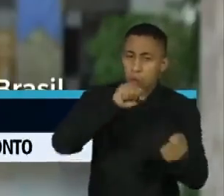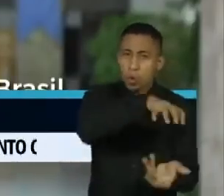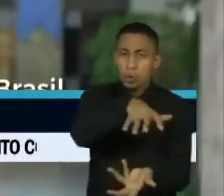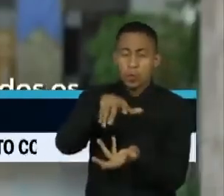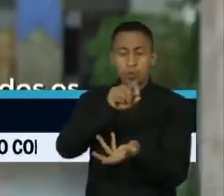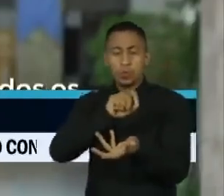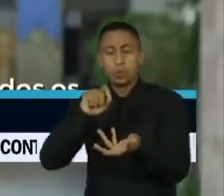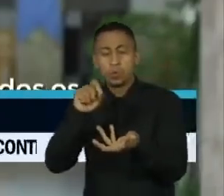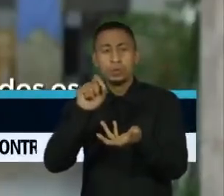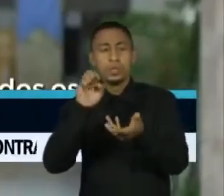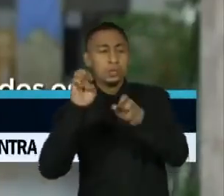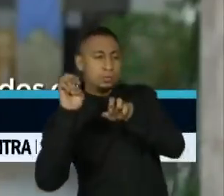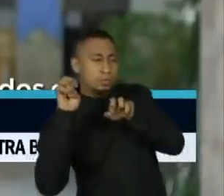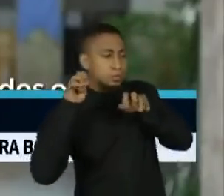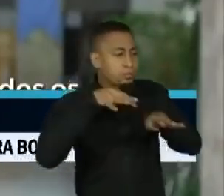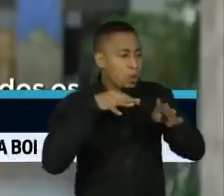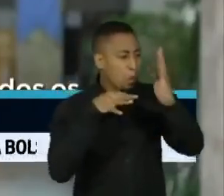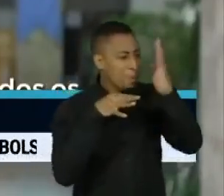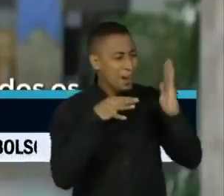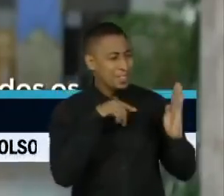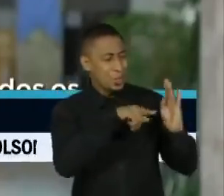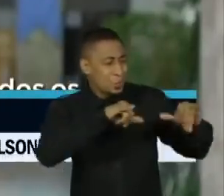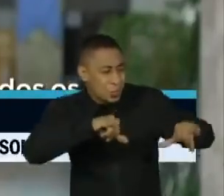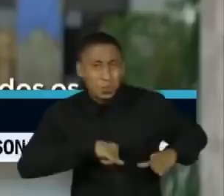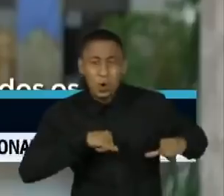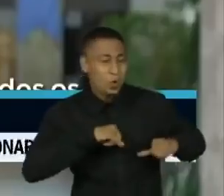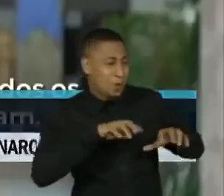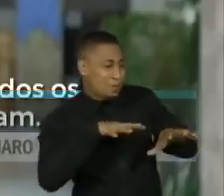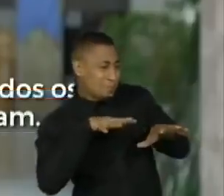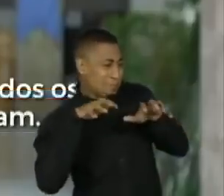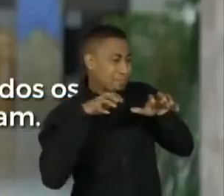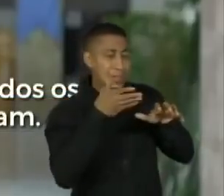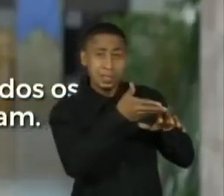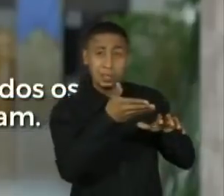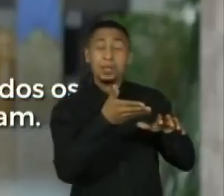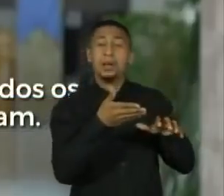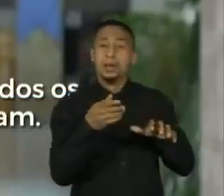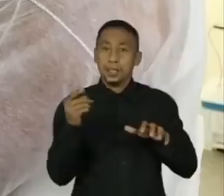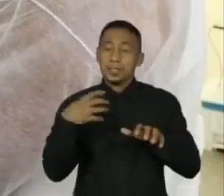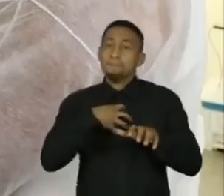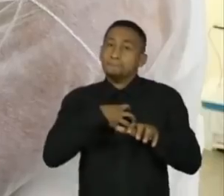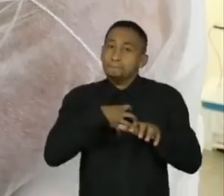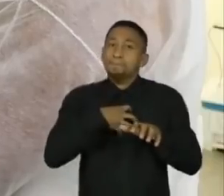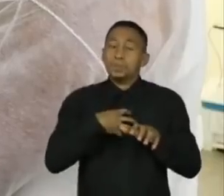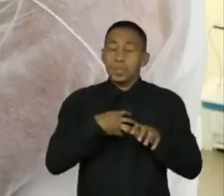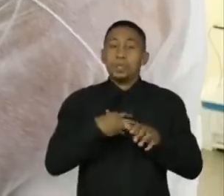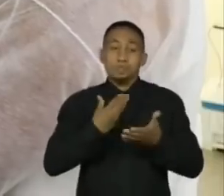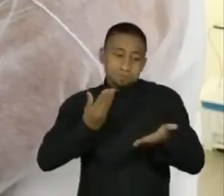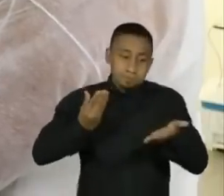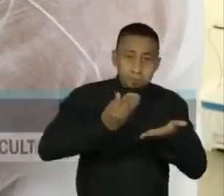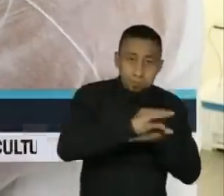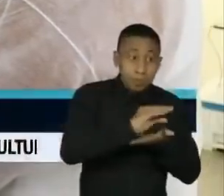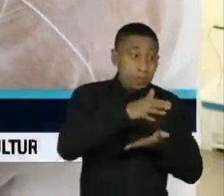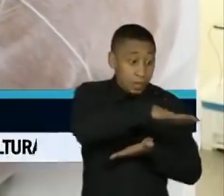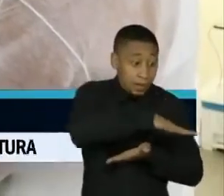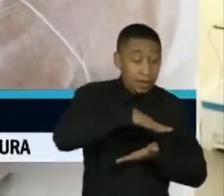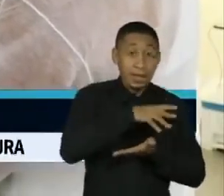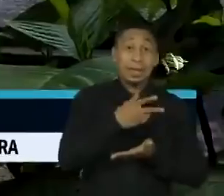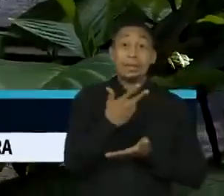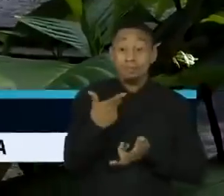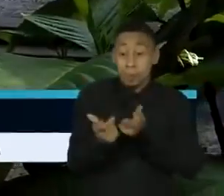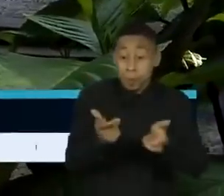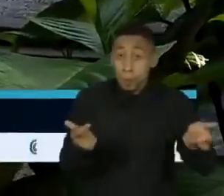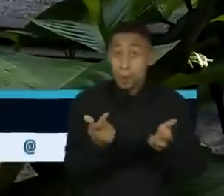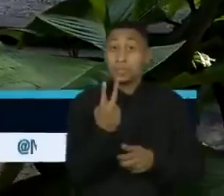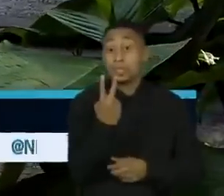visto o sofrimento do Brasil durante a pandemia. O dirigente ficou feliz pela aplicação de 32 milhões de doses no país. Ele